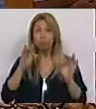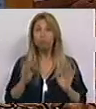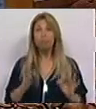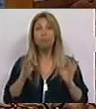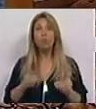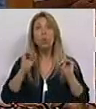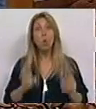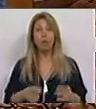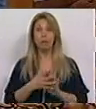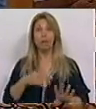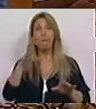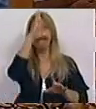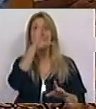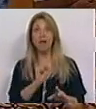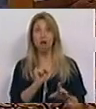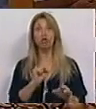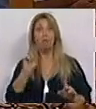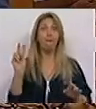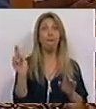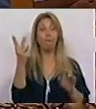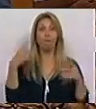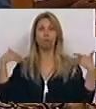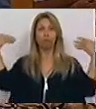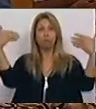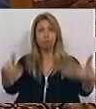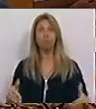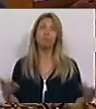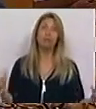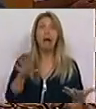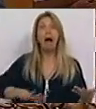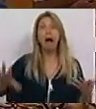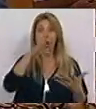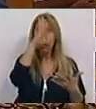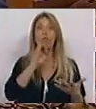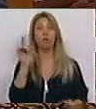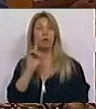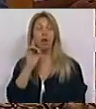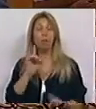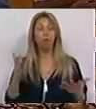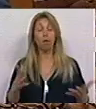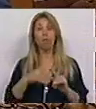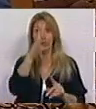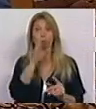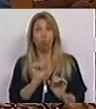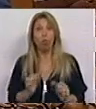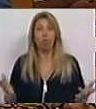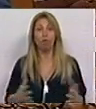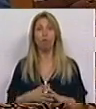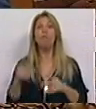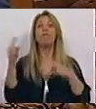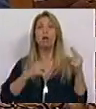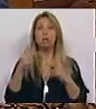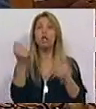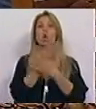-chave, das áreas de governação-chave para este governo, as finanças e a economia. Demitiram-se